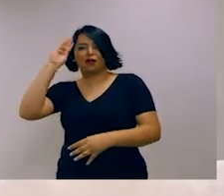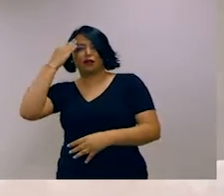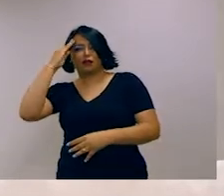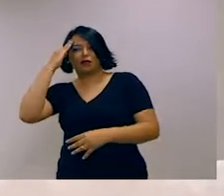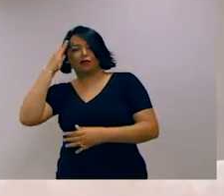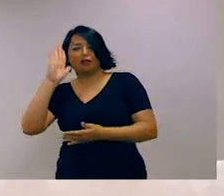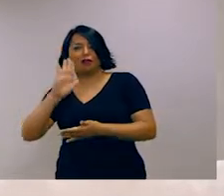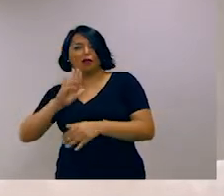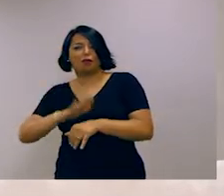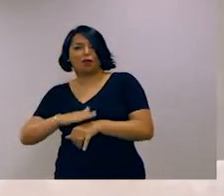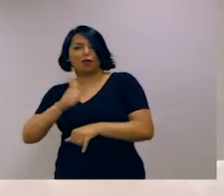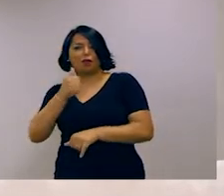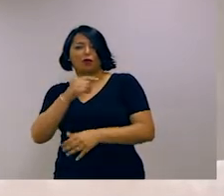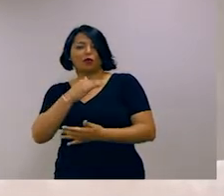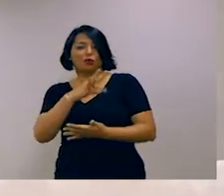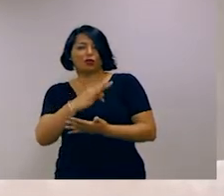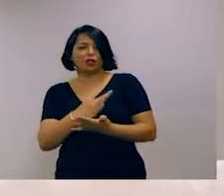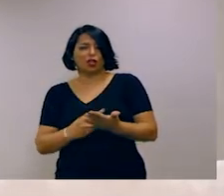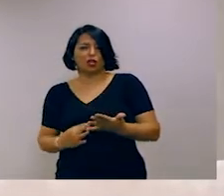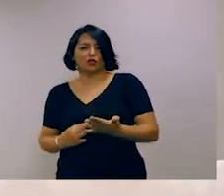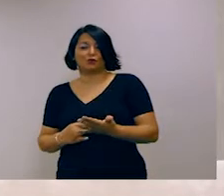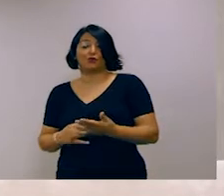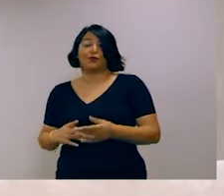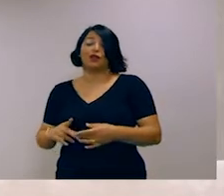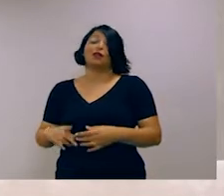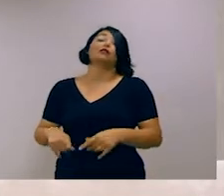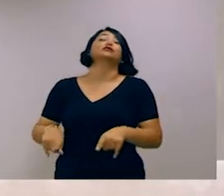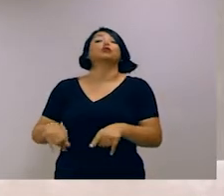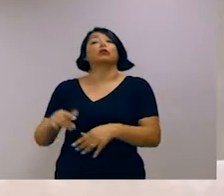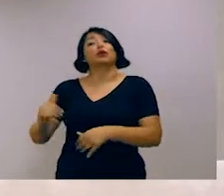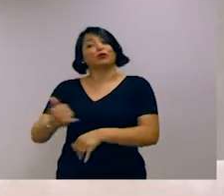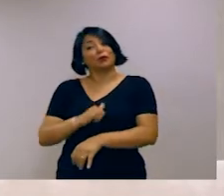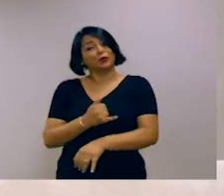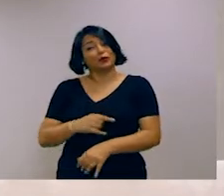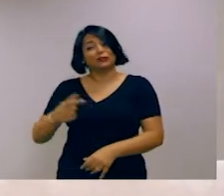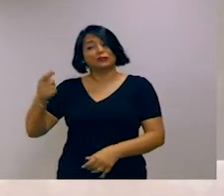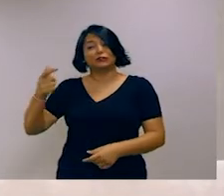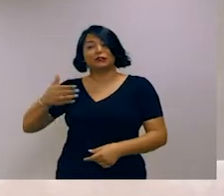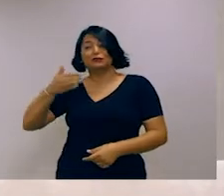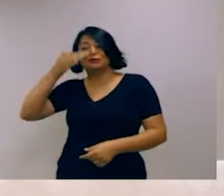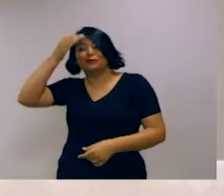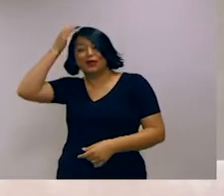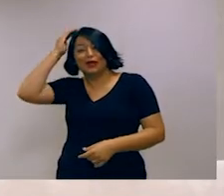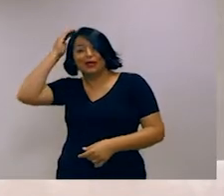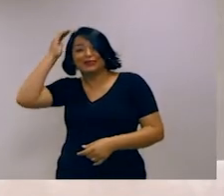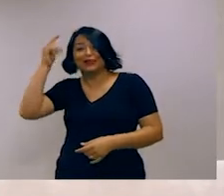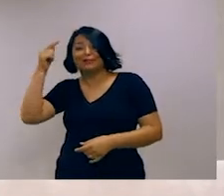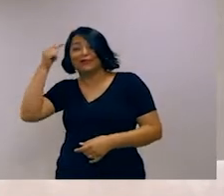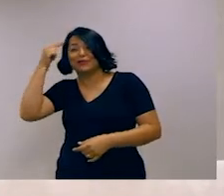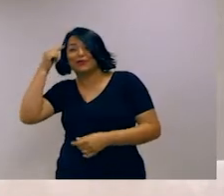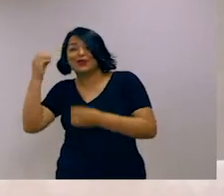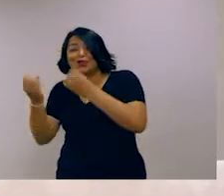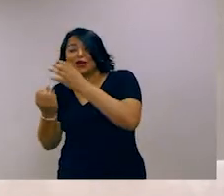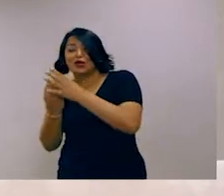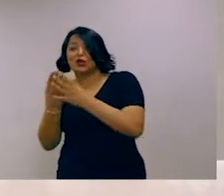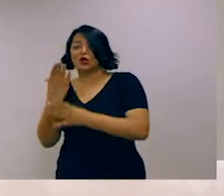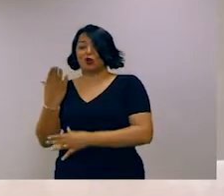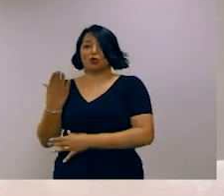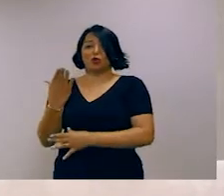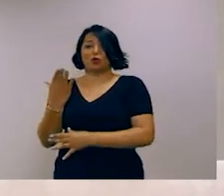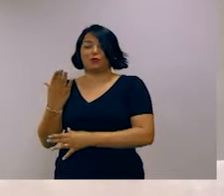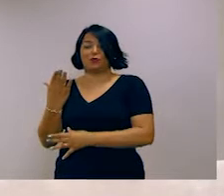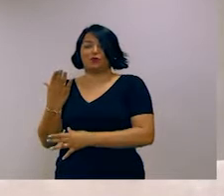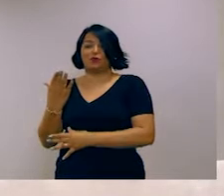Outro é o modelo de mente do interlocutor. Aquilo que está sendo explicitamente dito no texto pode ser muito indireto ou